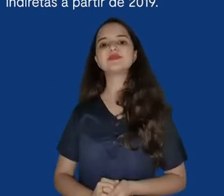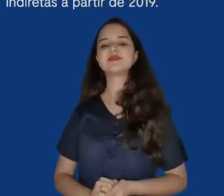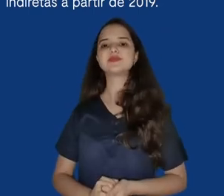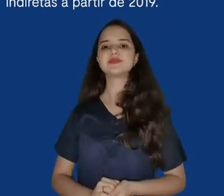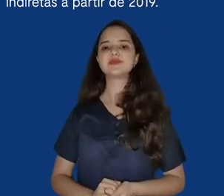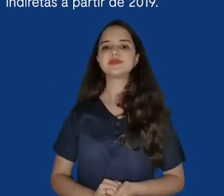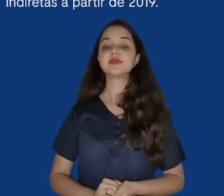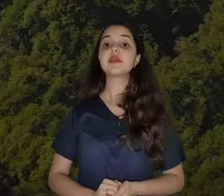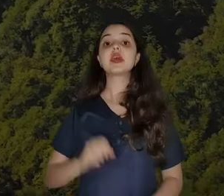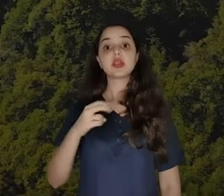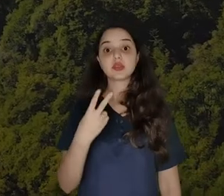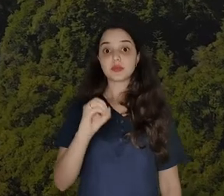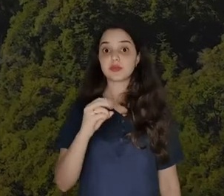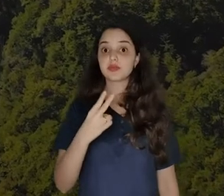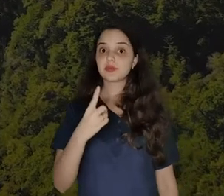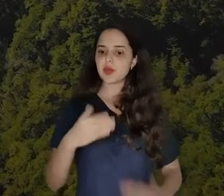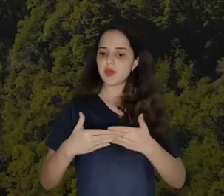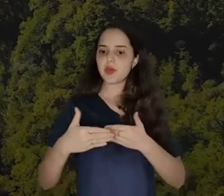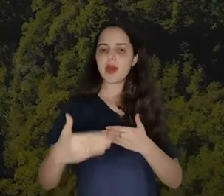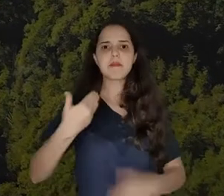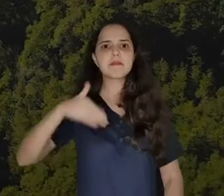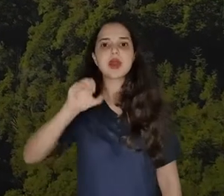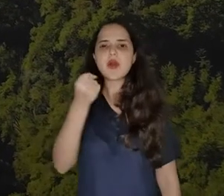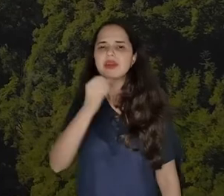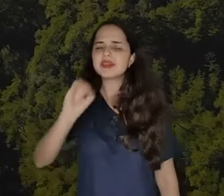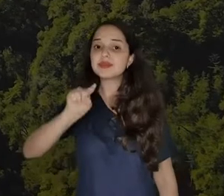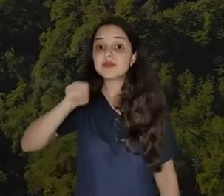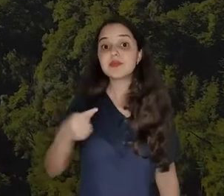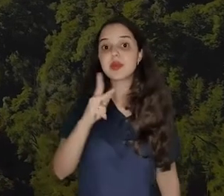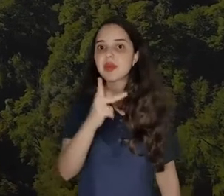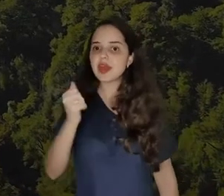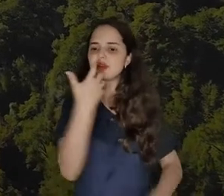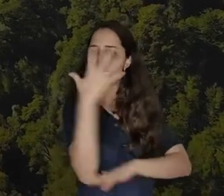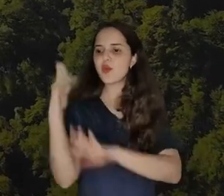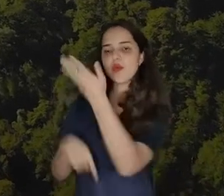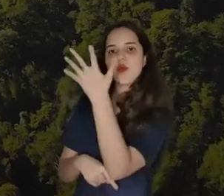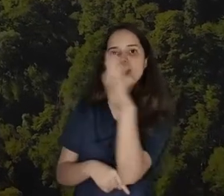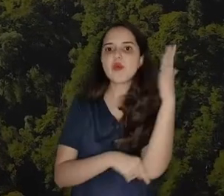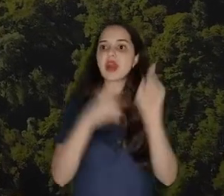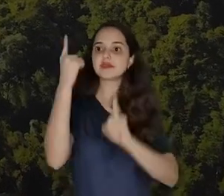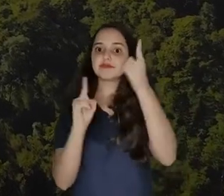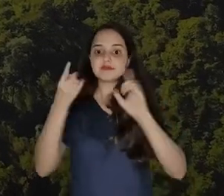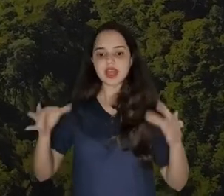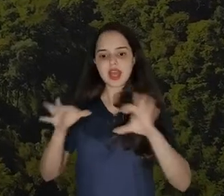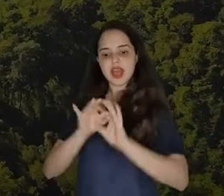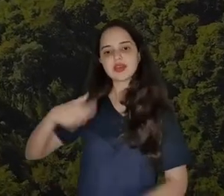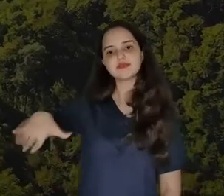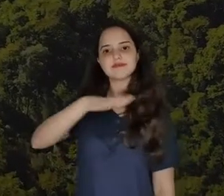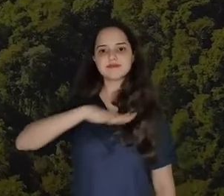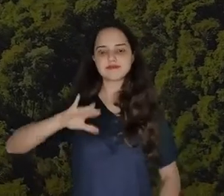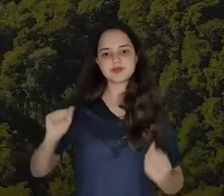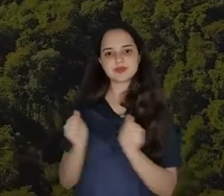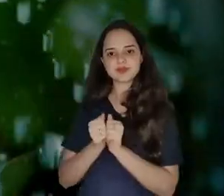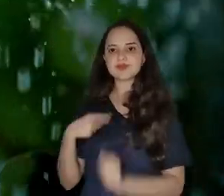e CAF. Em 2021, mais de 80 mil hectares de florestas no Chile se juntaram aos nossos